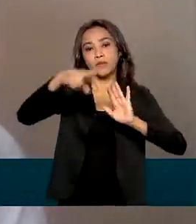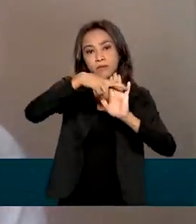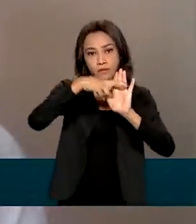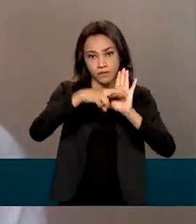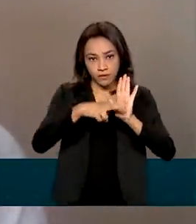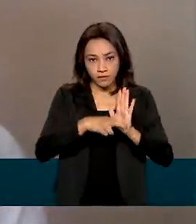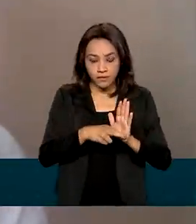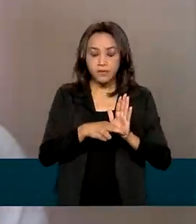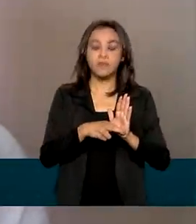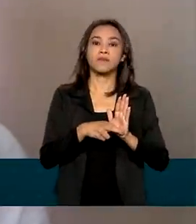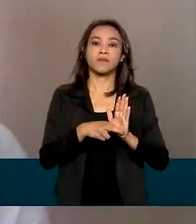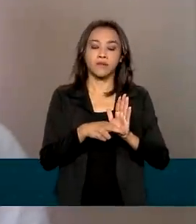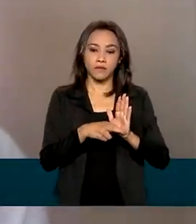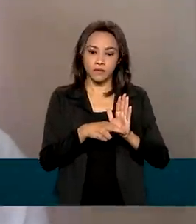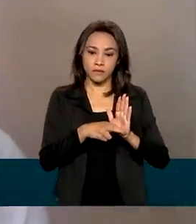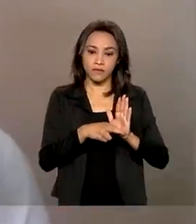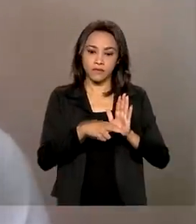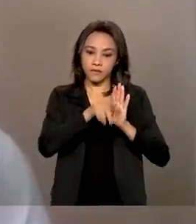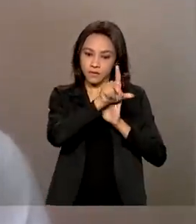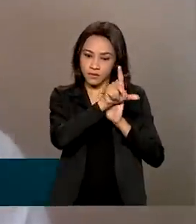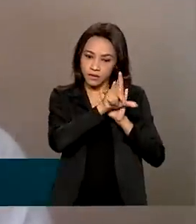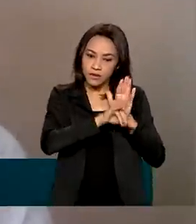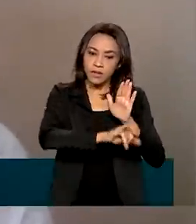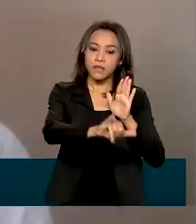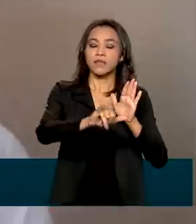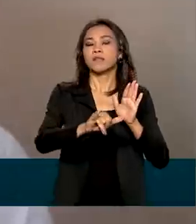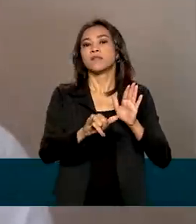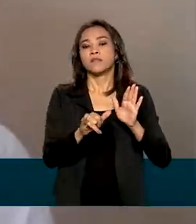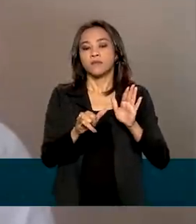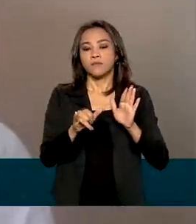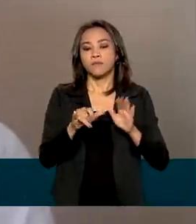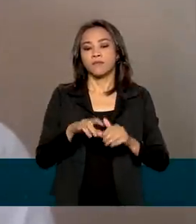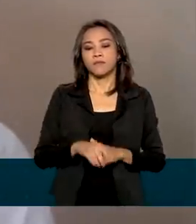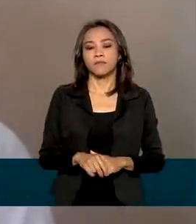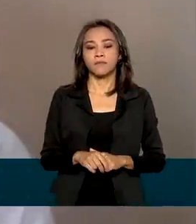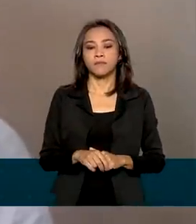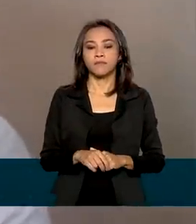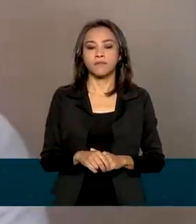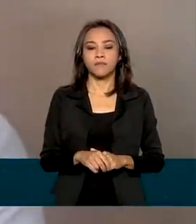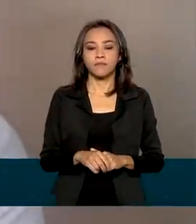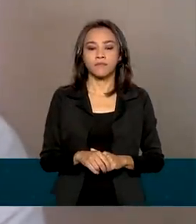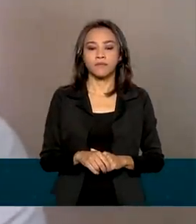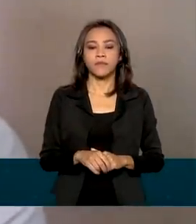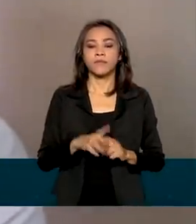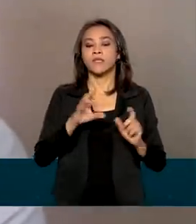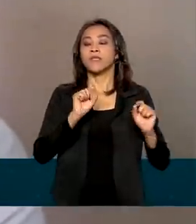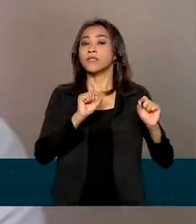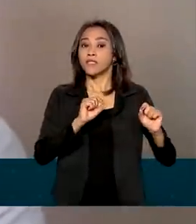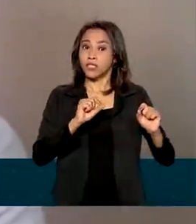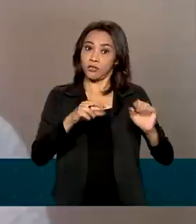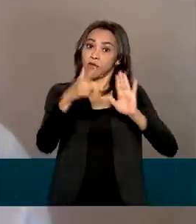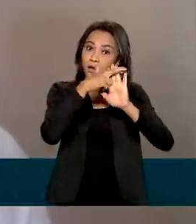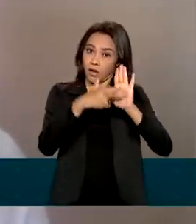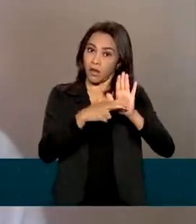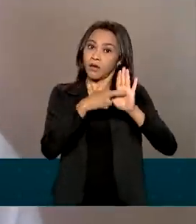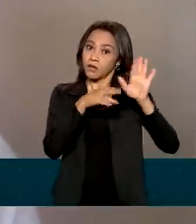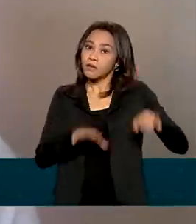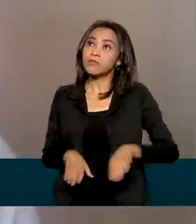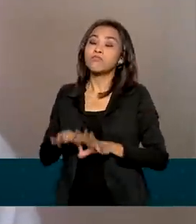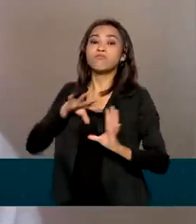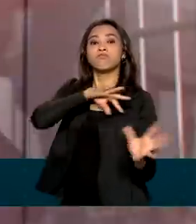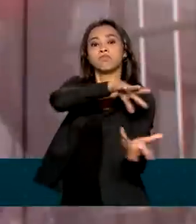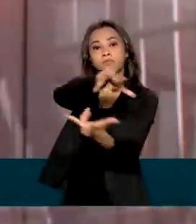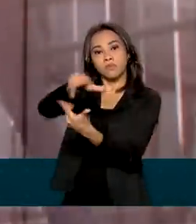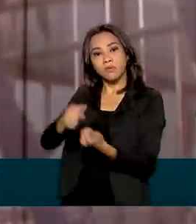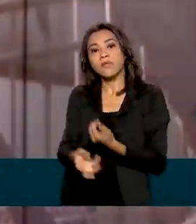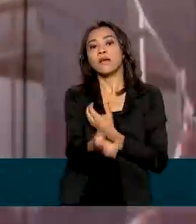robustez, de padrões internacionais, são trazidos para